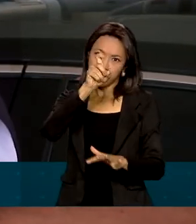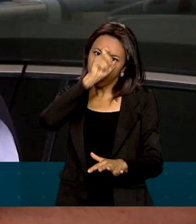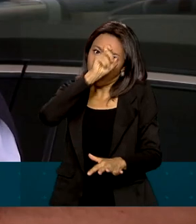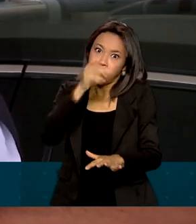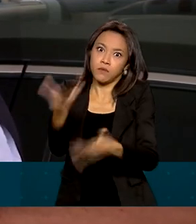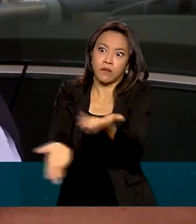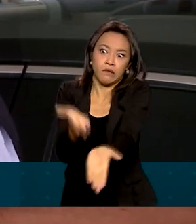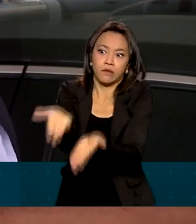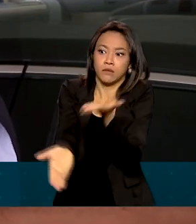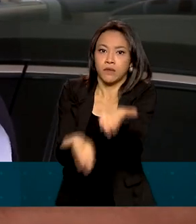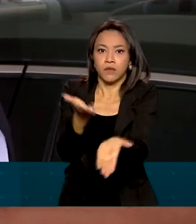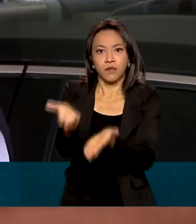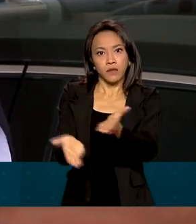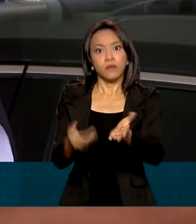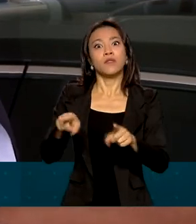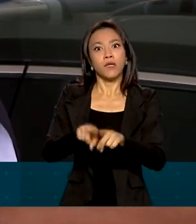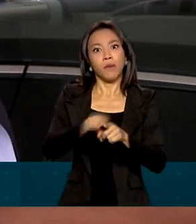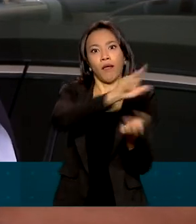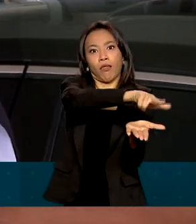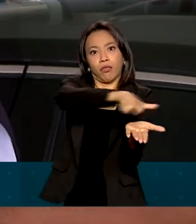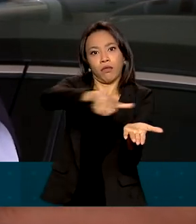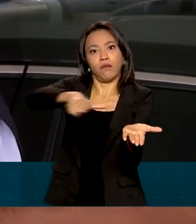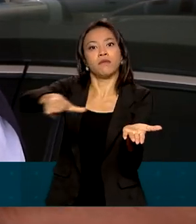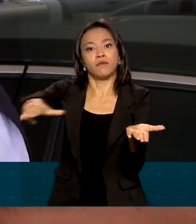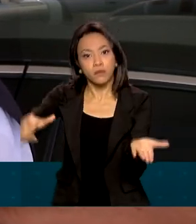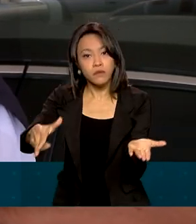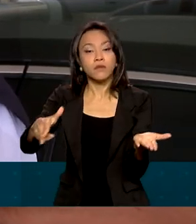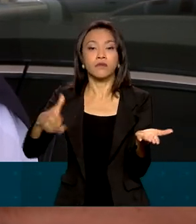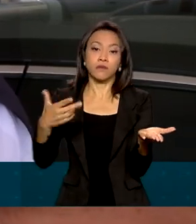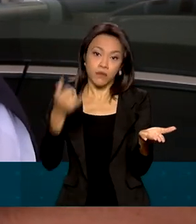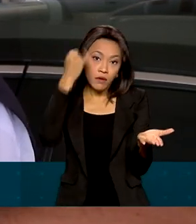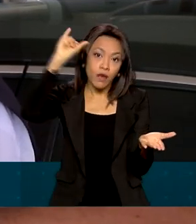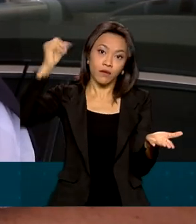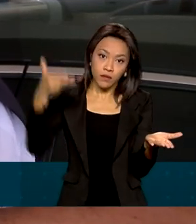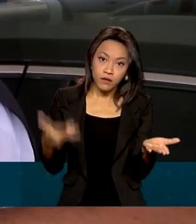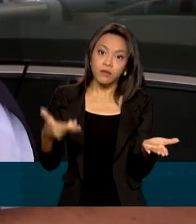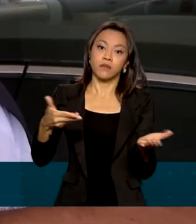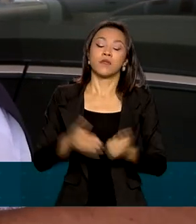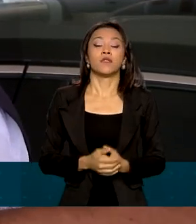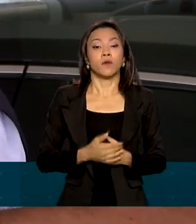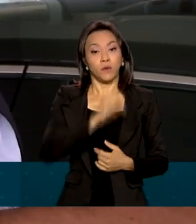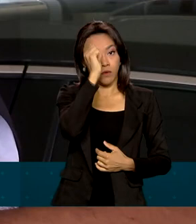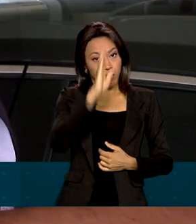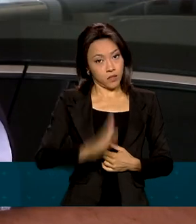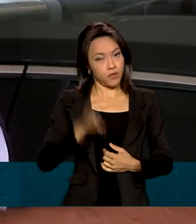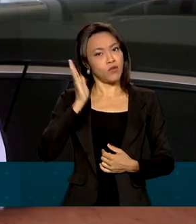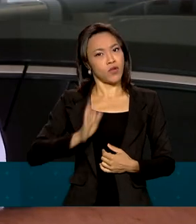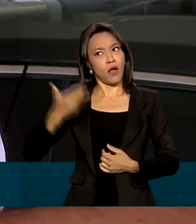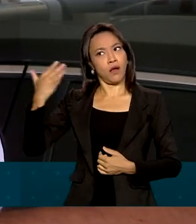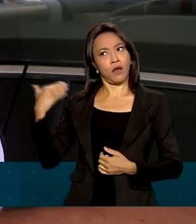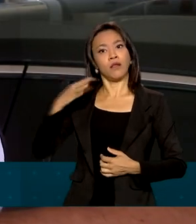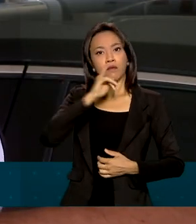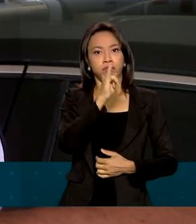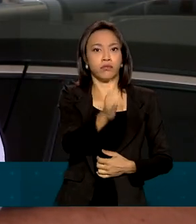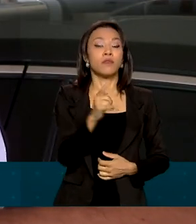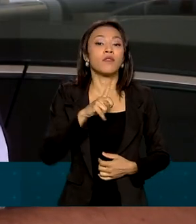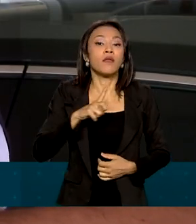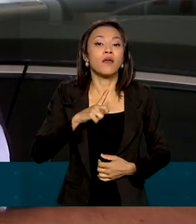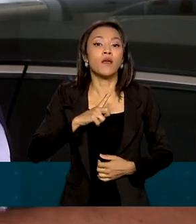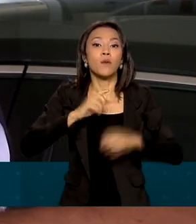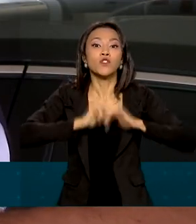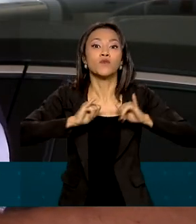hospitalar e nas internações em terapia intensiva. O Brasil, como eu já falei, tem uma campanha de vacinação